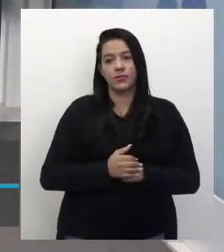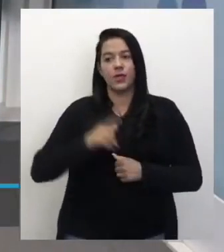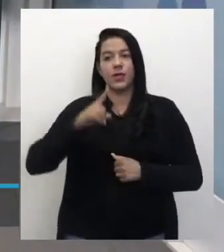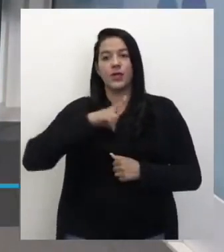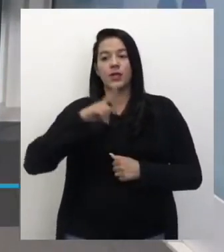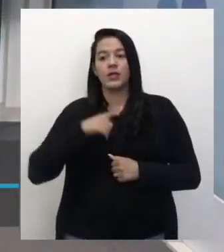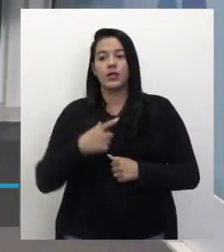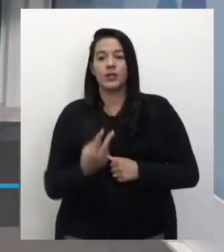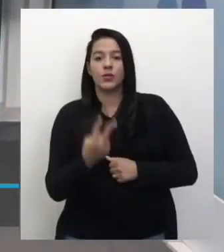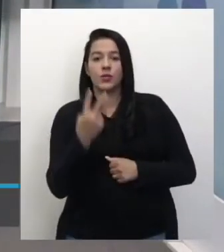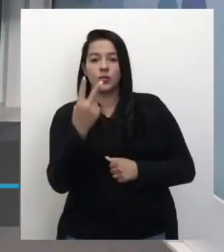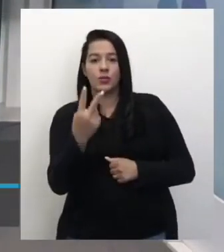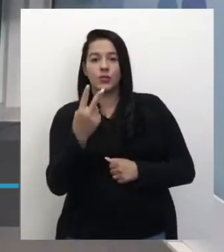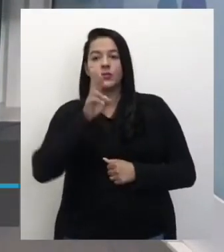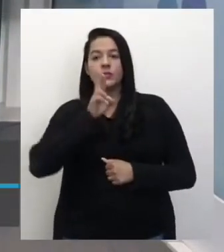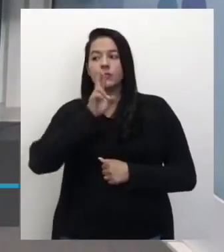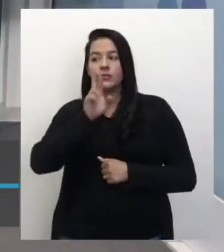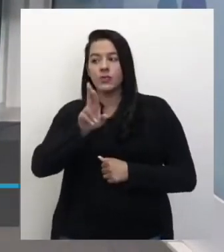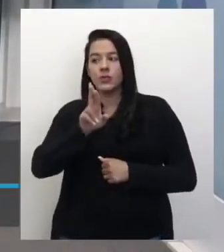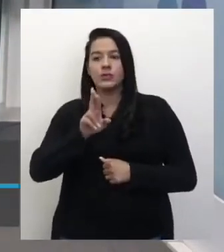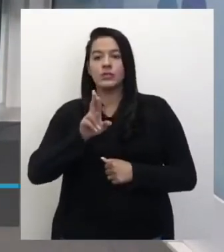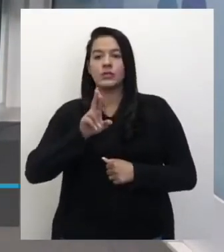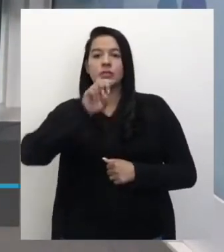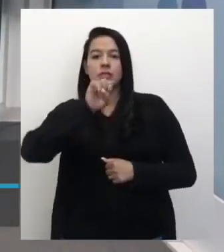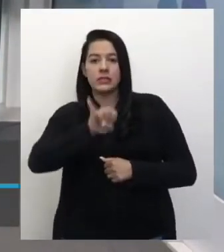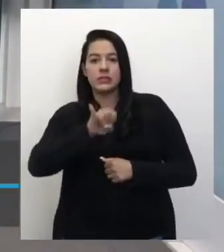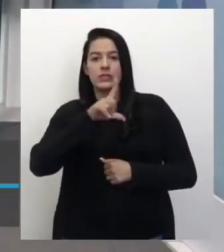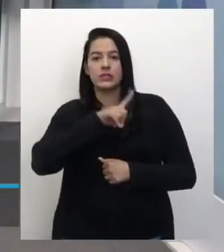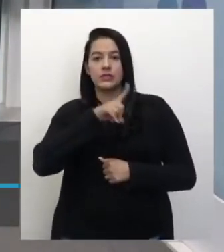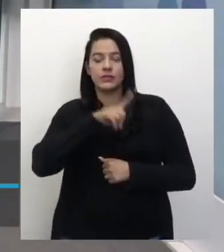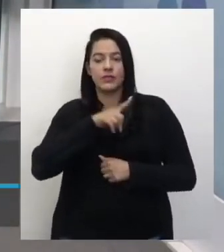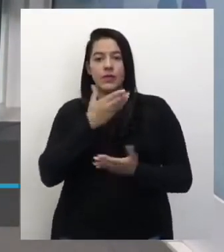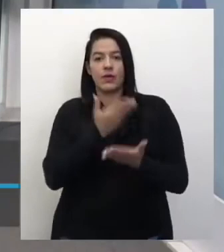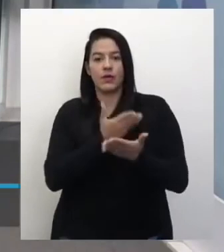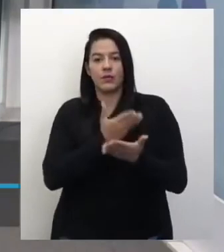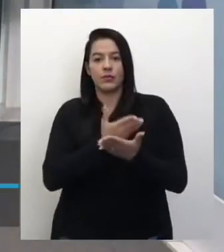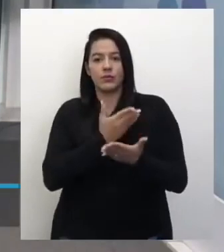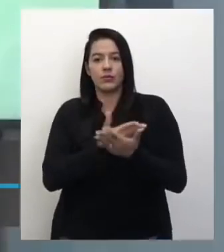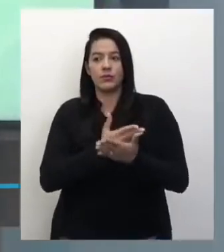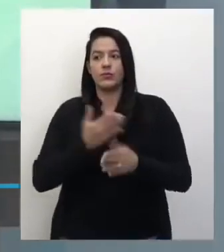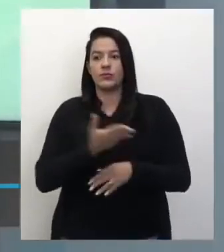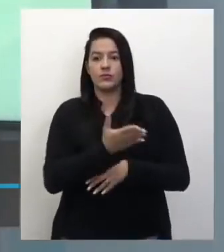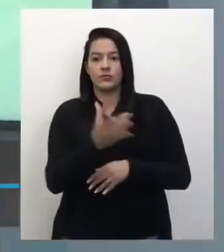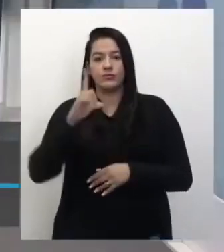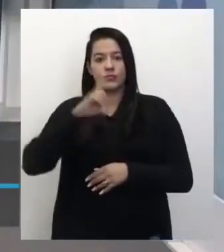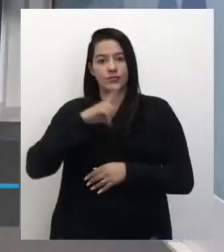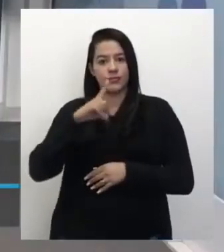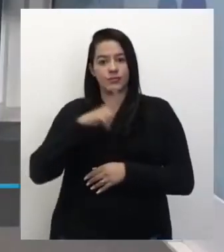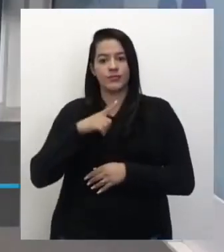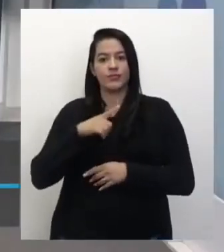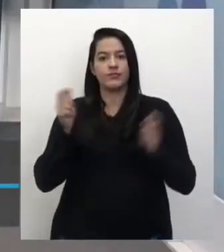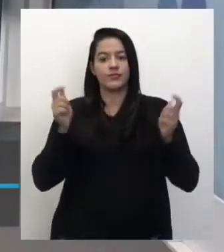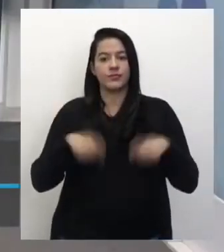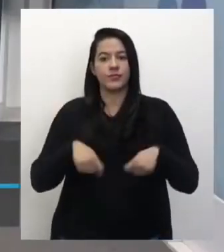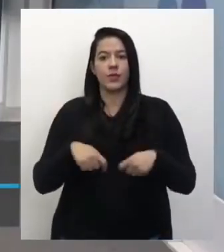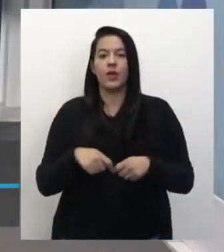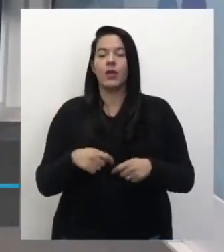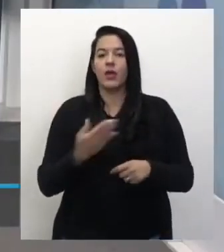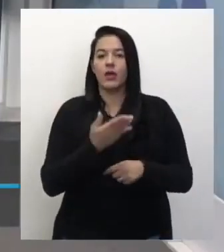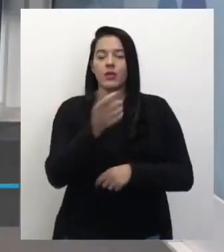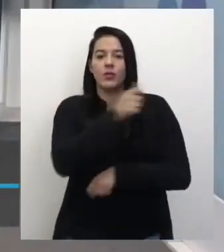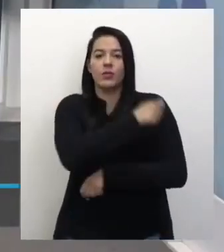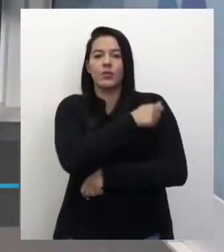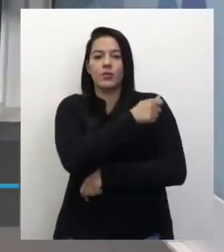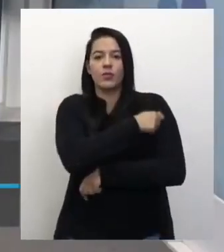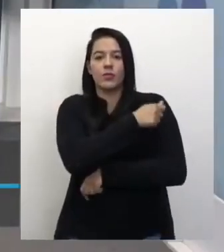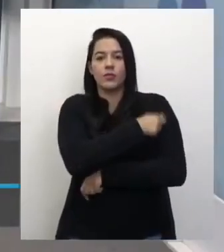respostas a essa pergunta. Se for aluno que tá perguntando, tem uma resposta. Se for professor, tem outra. É, eu acho que é aluna, professor